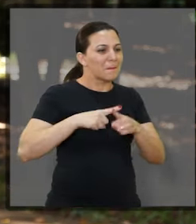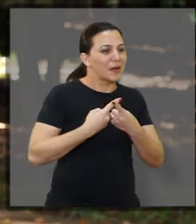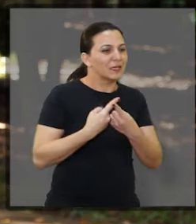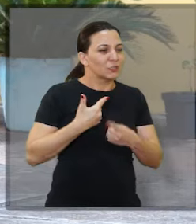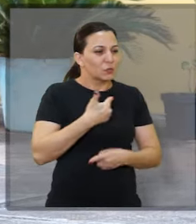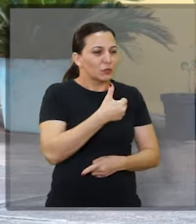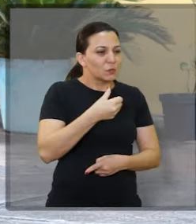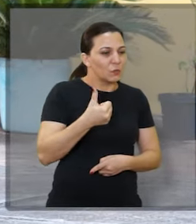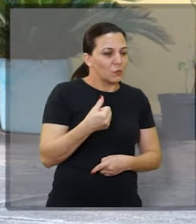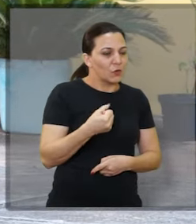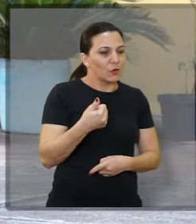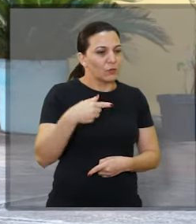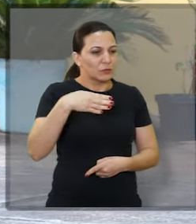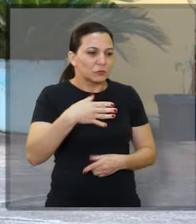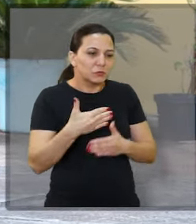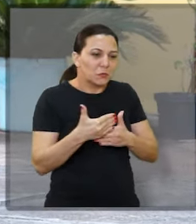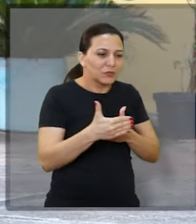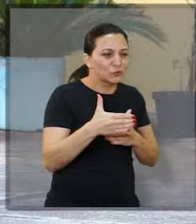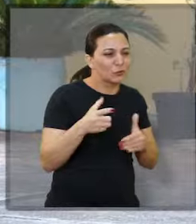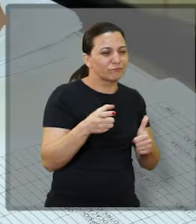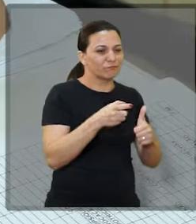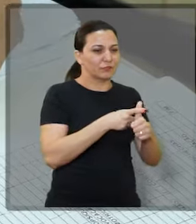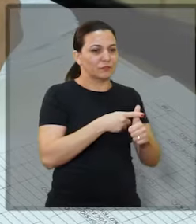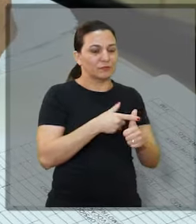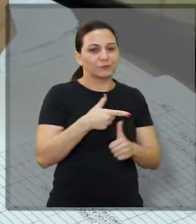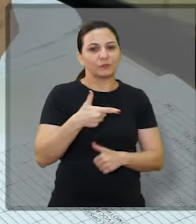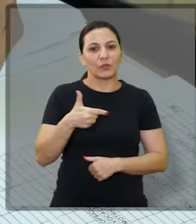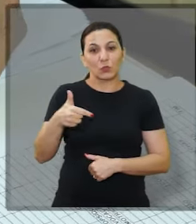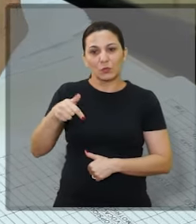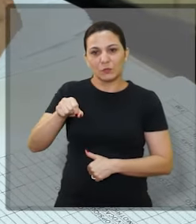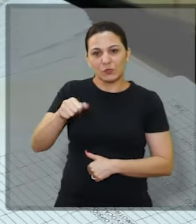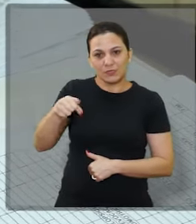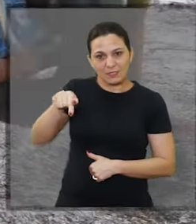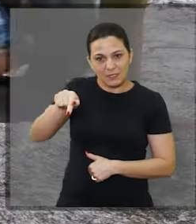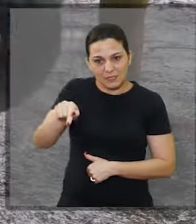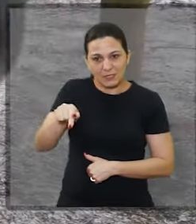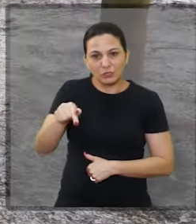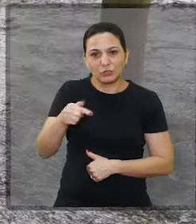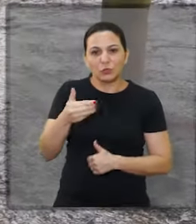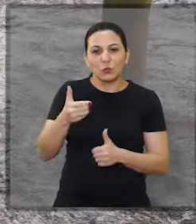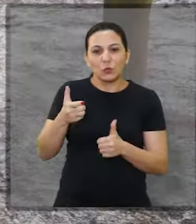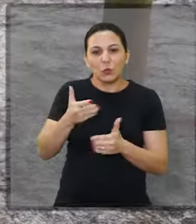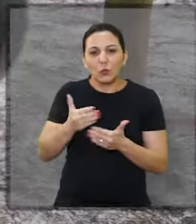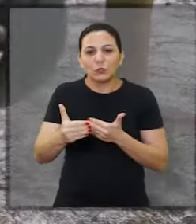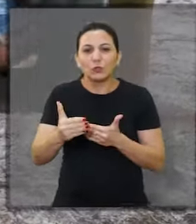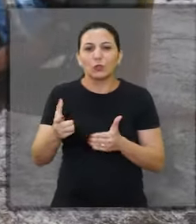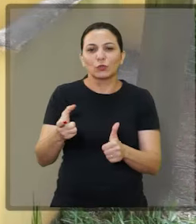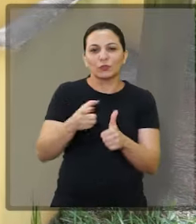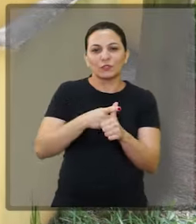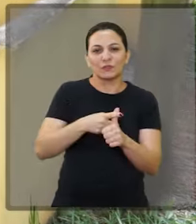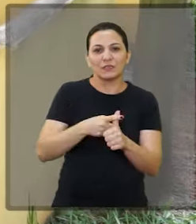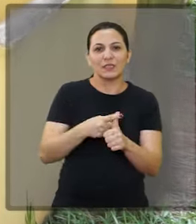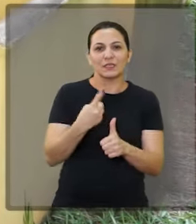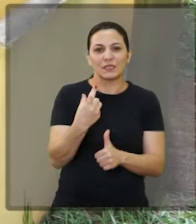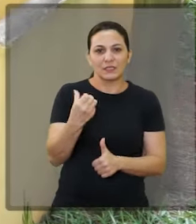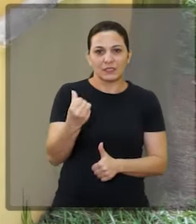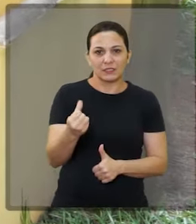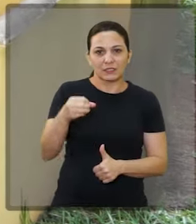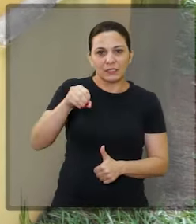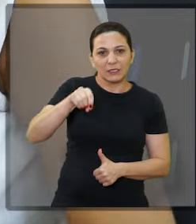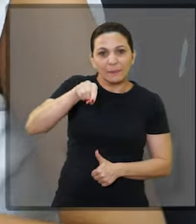2014. 2017 começou com um déficit de R$ 160 mil, o que pode